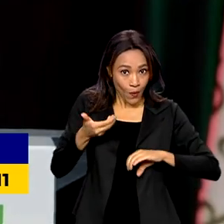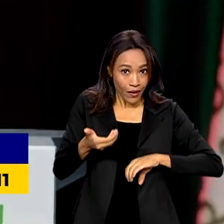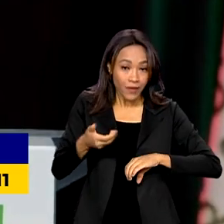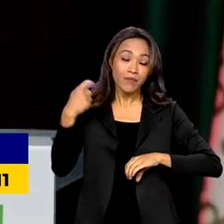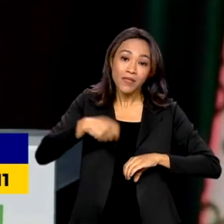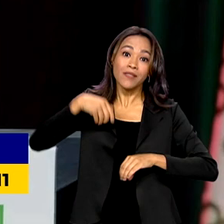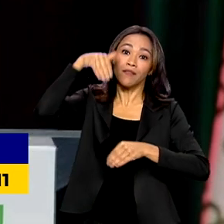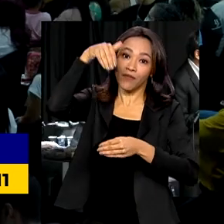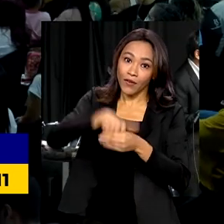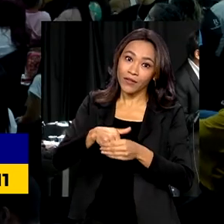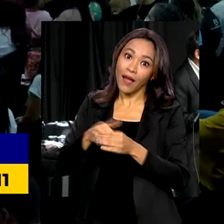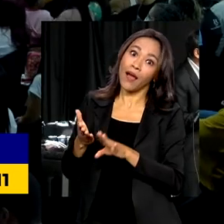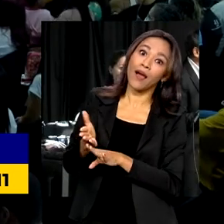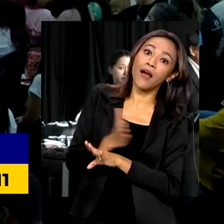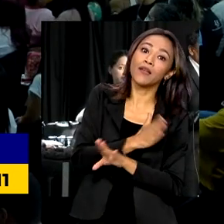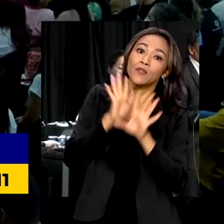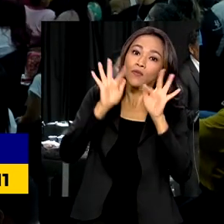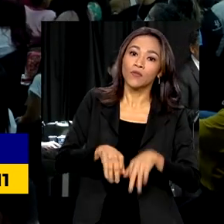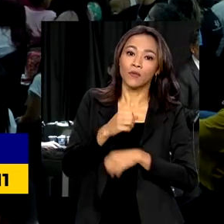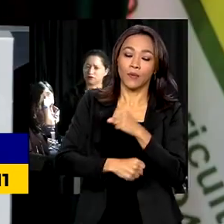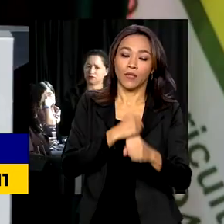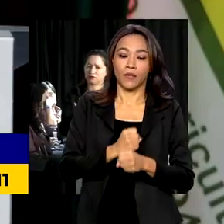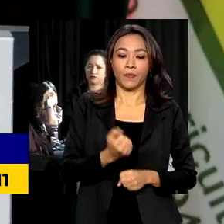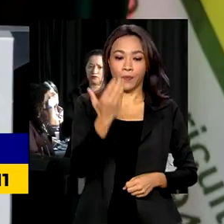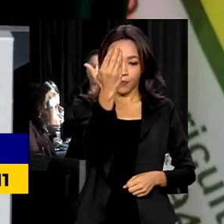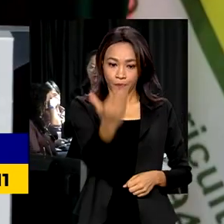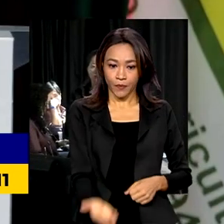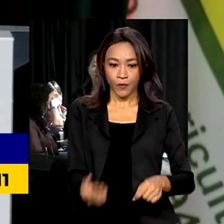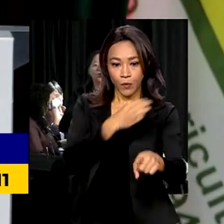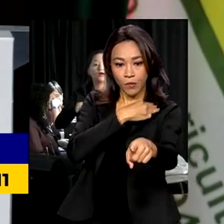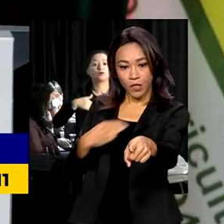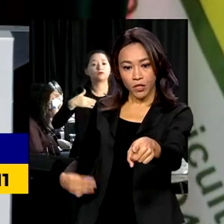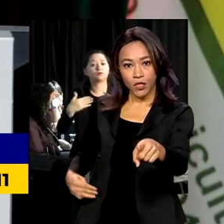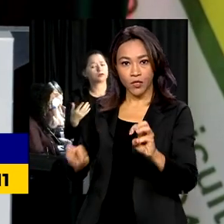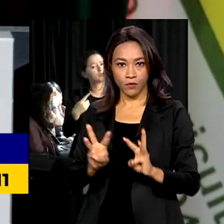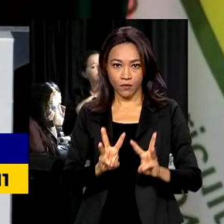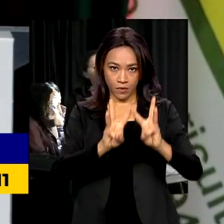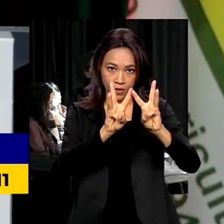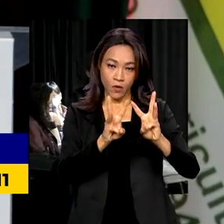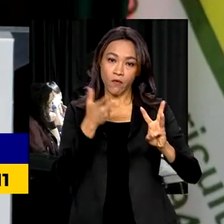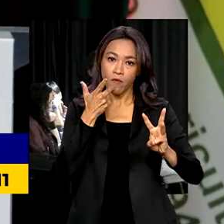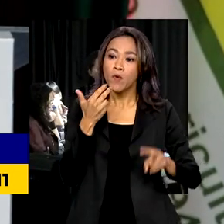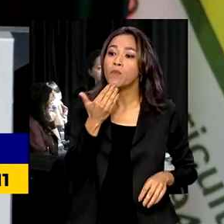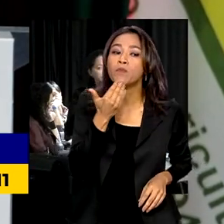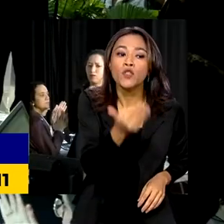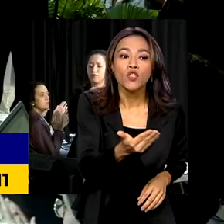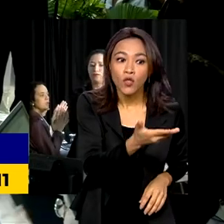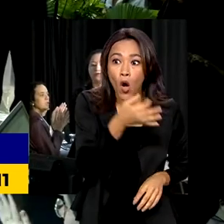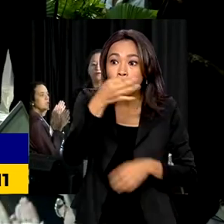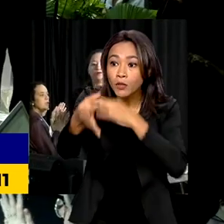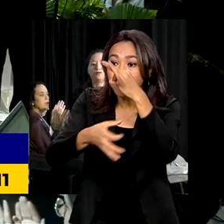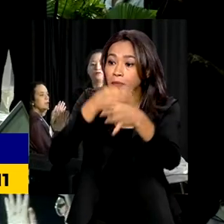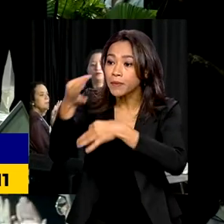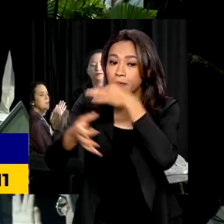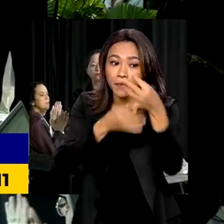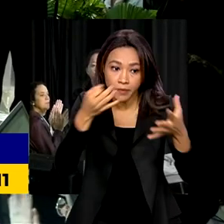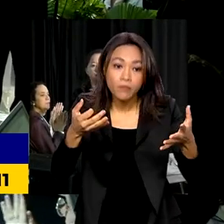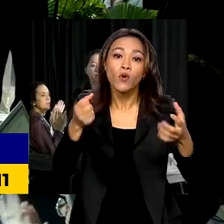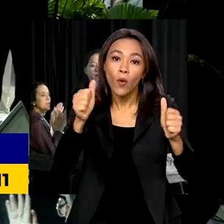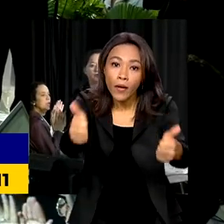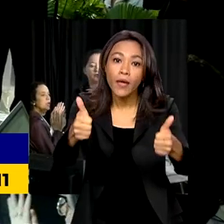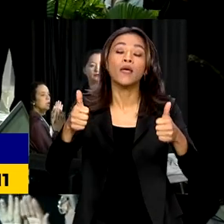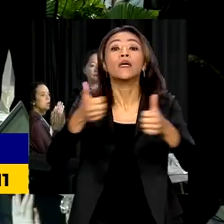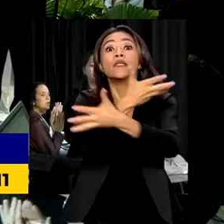ministro do Desenvolvimento e Assistência Social fez um pedido para quem der as sugestões não esquecer de